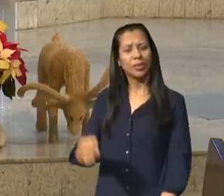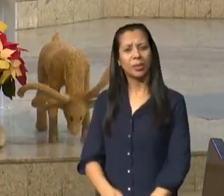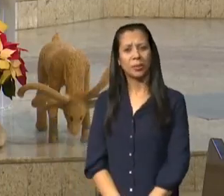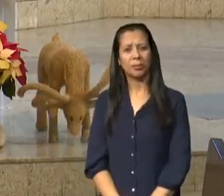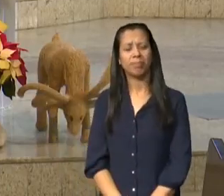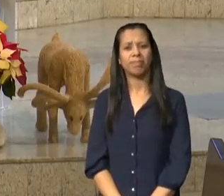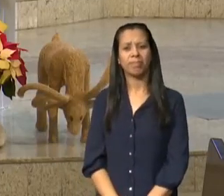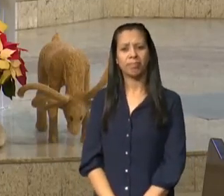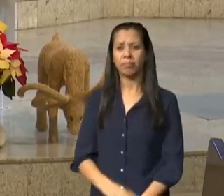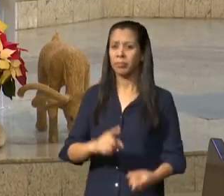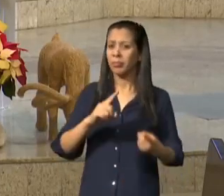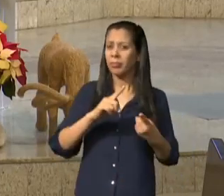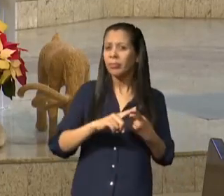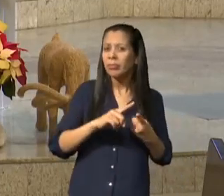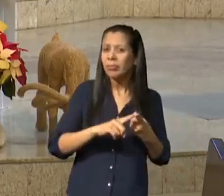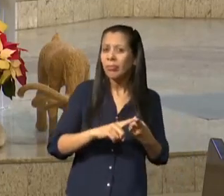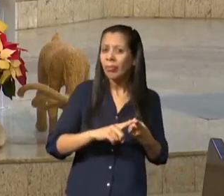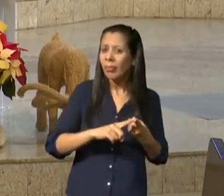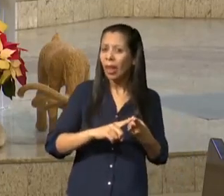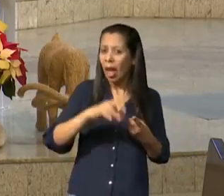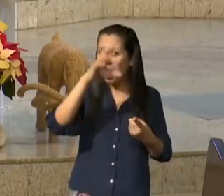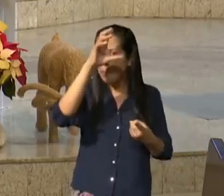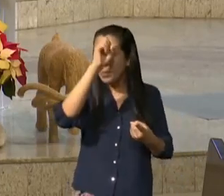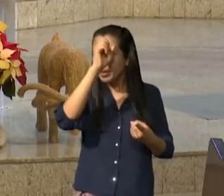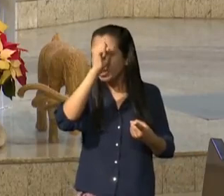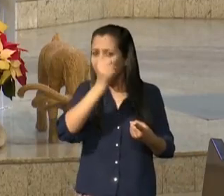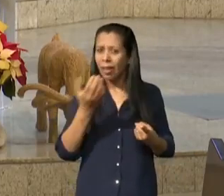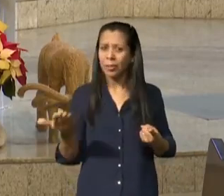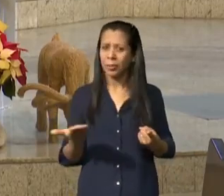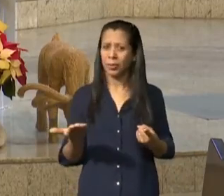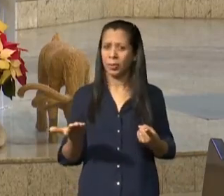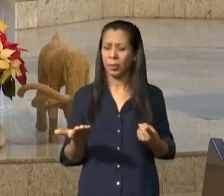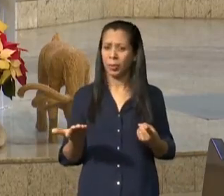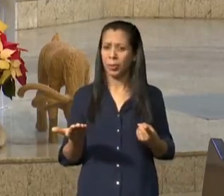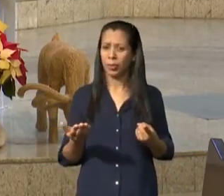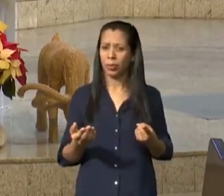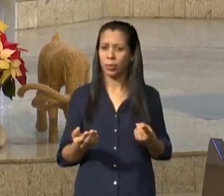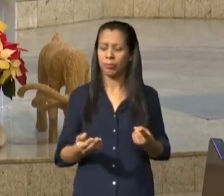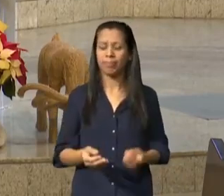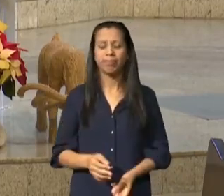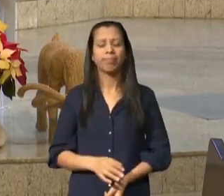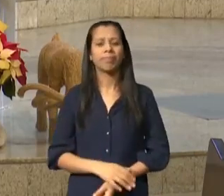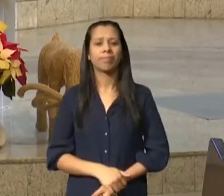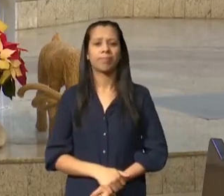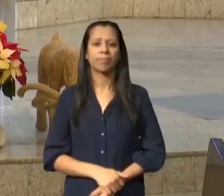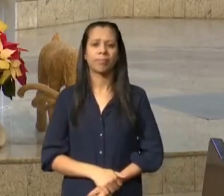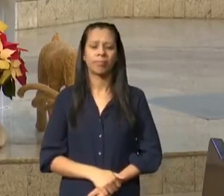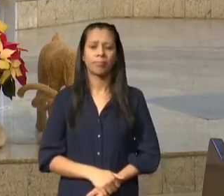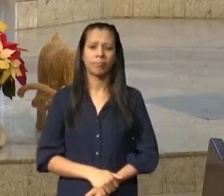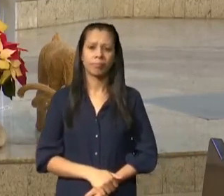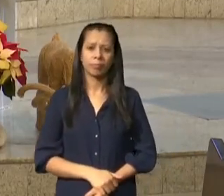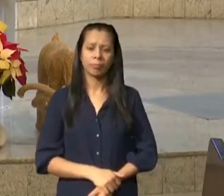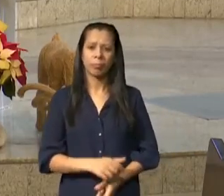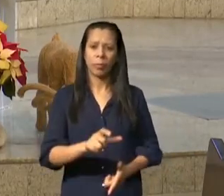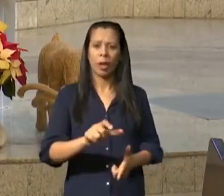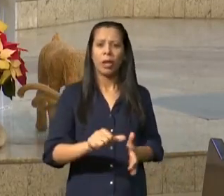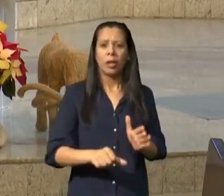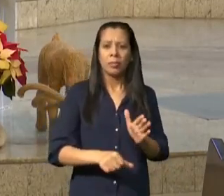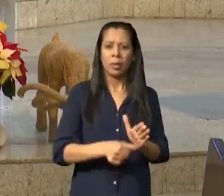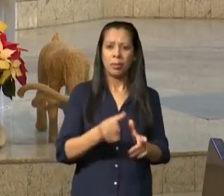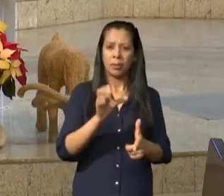mas não para por aí Paulo também fala no versículo 2